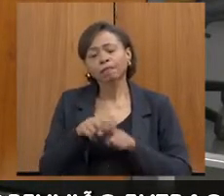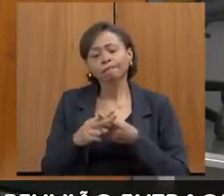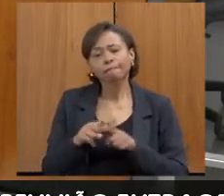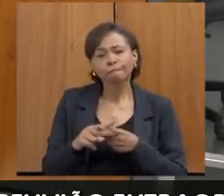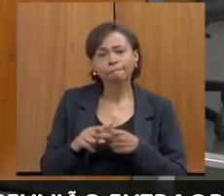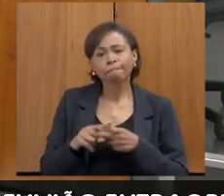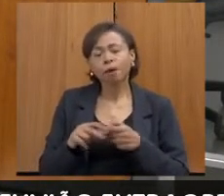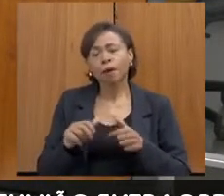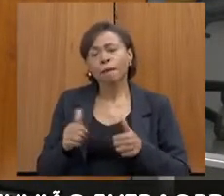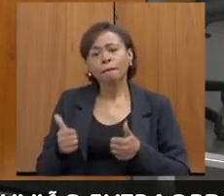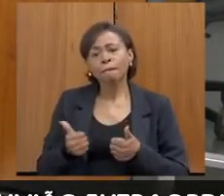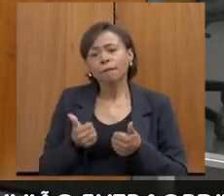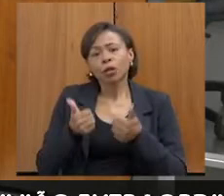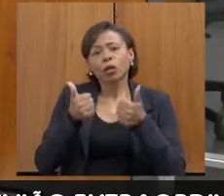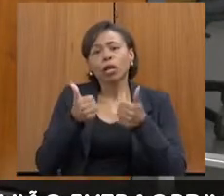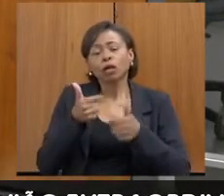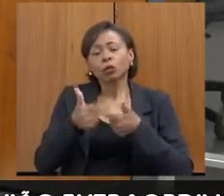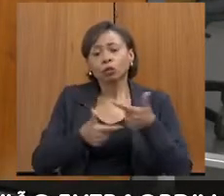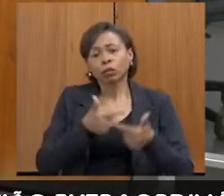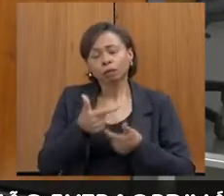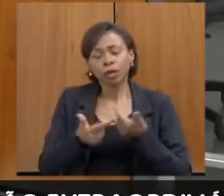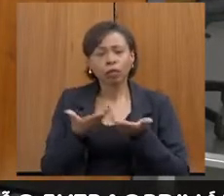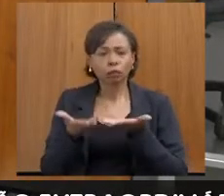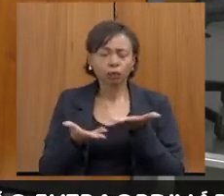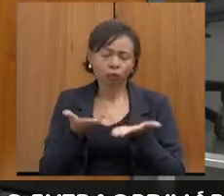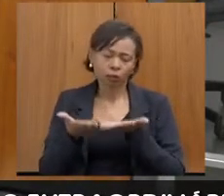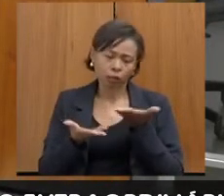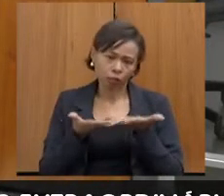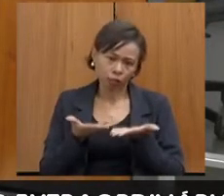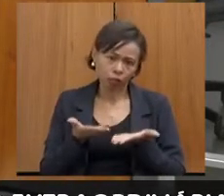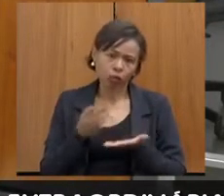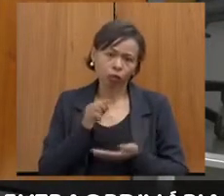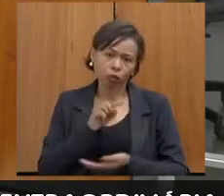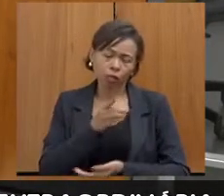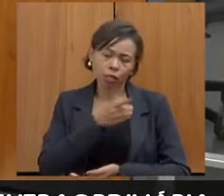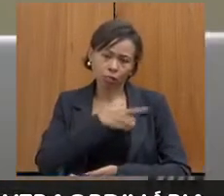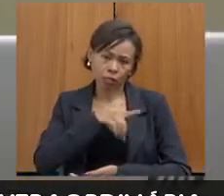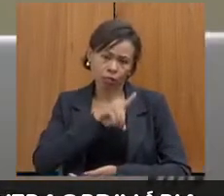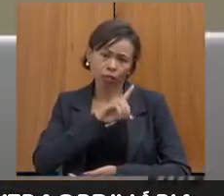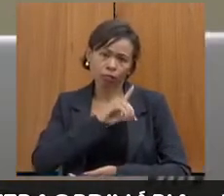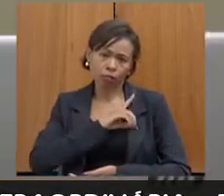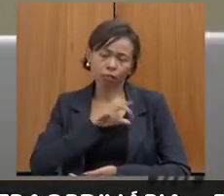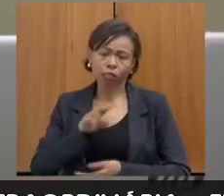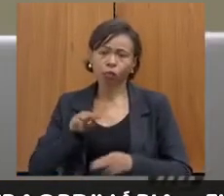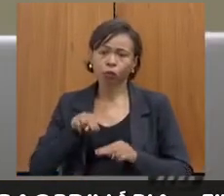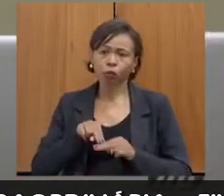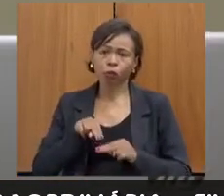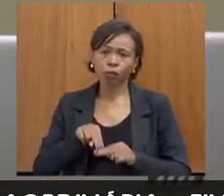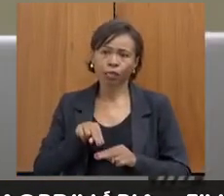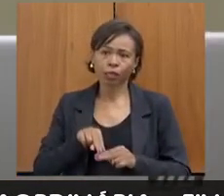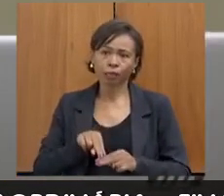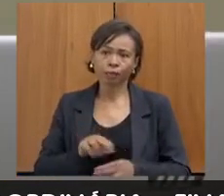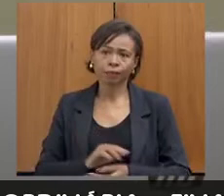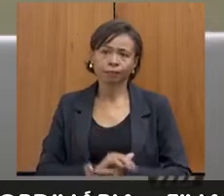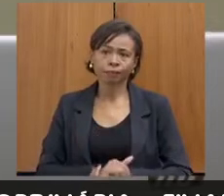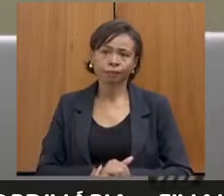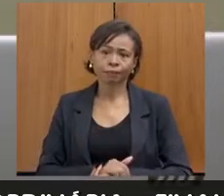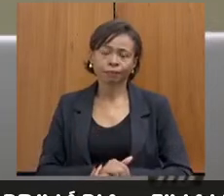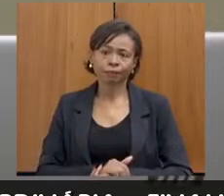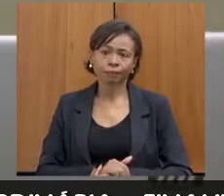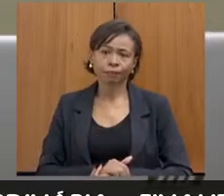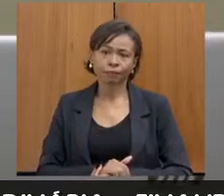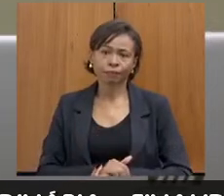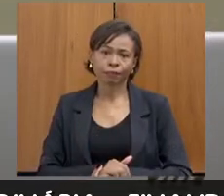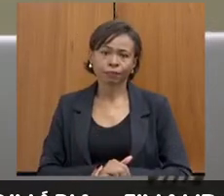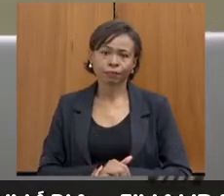nas condições de trabalho e atendimento aí com vocês em Uberaba. Uberlândia, não é?